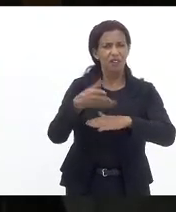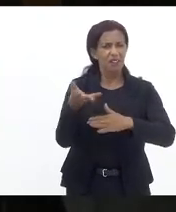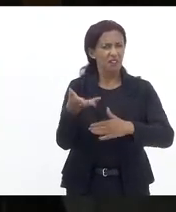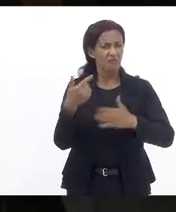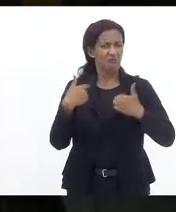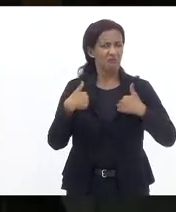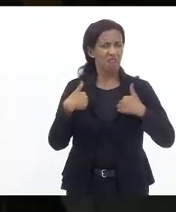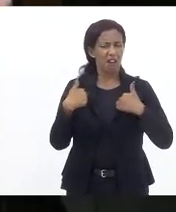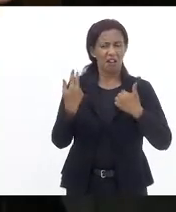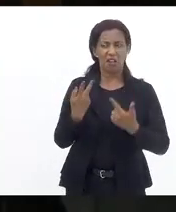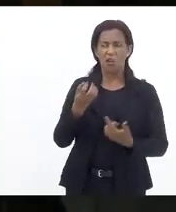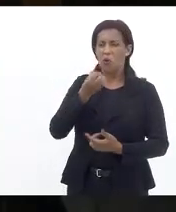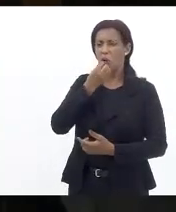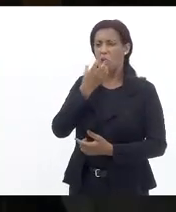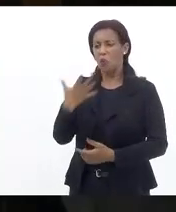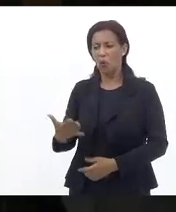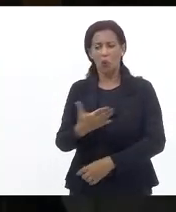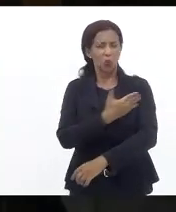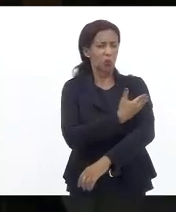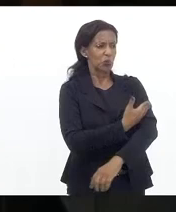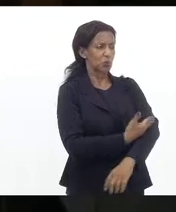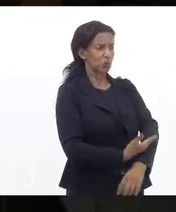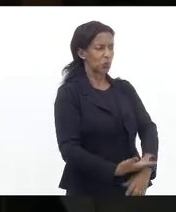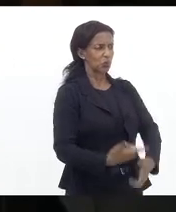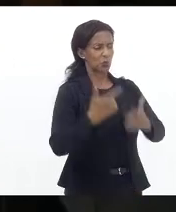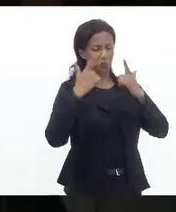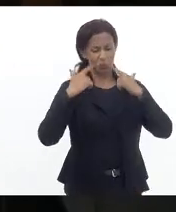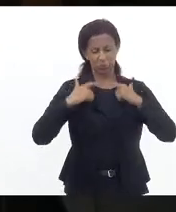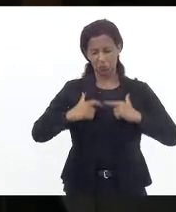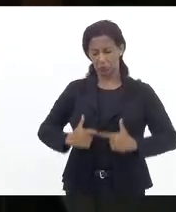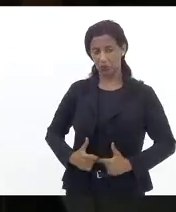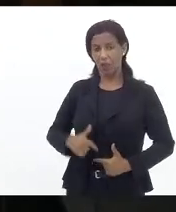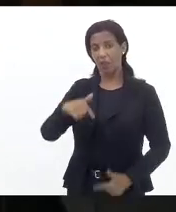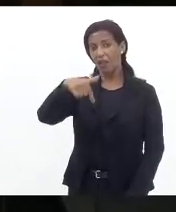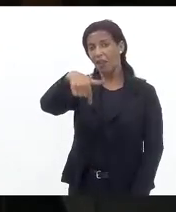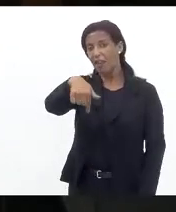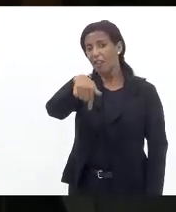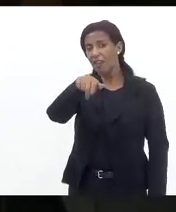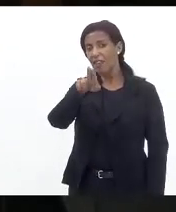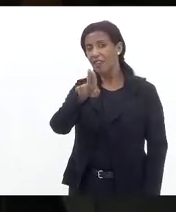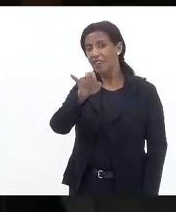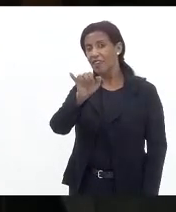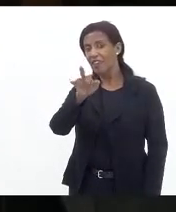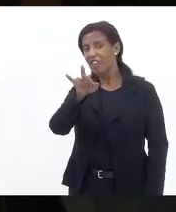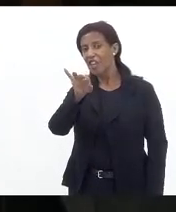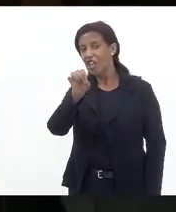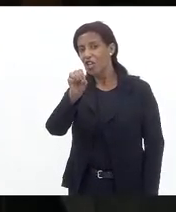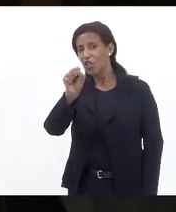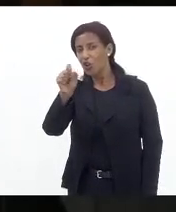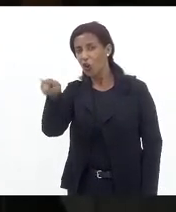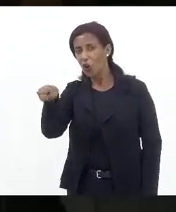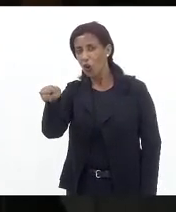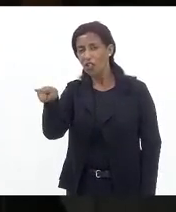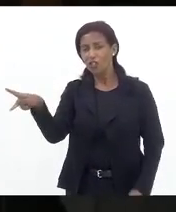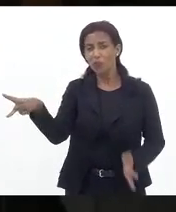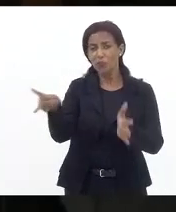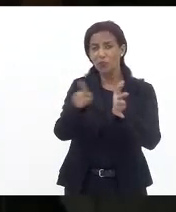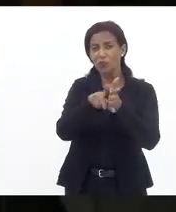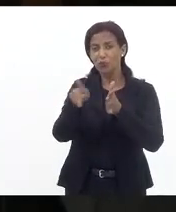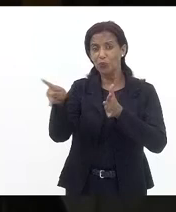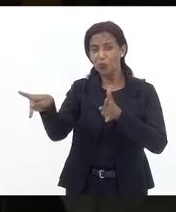em defesa dos bons costumes o queiroz operador de rachadinha no governo